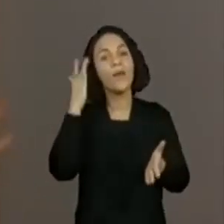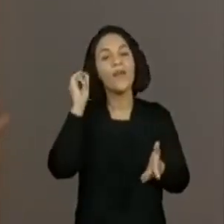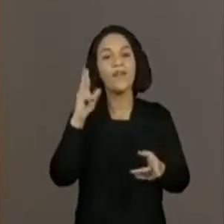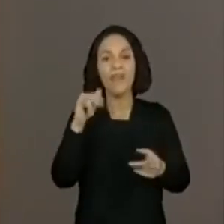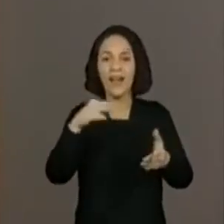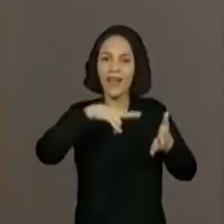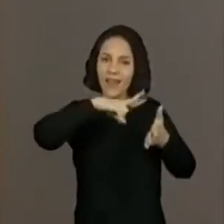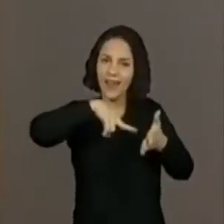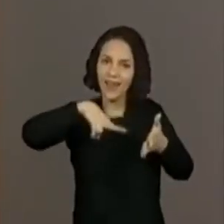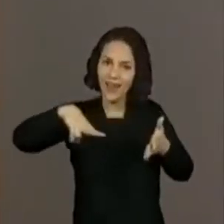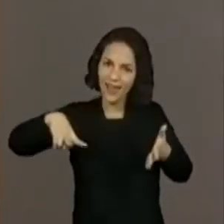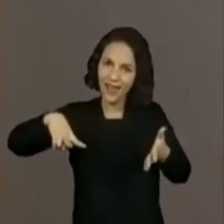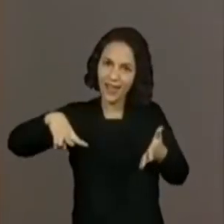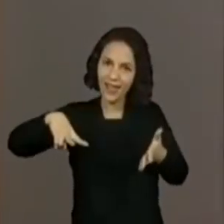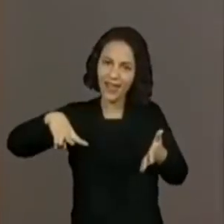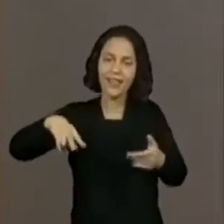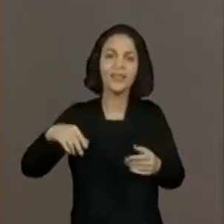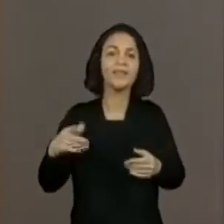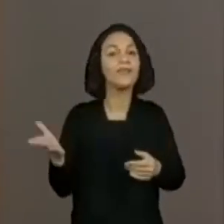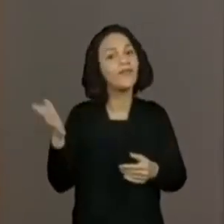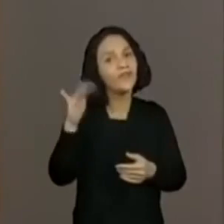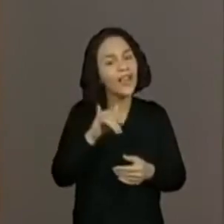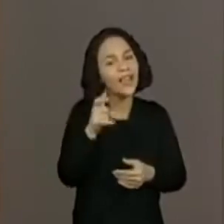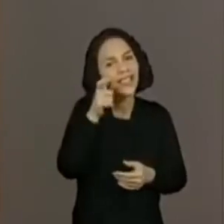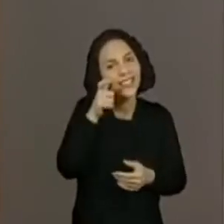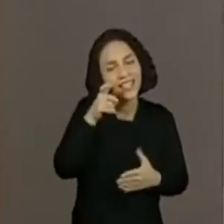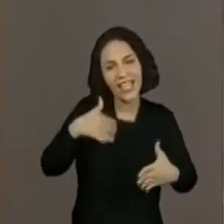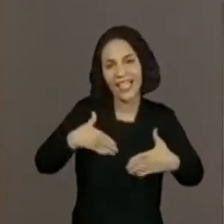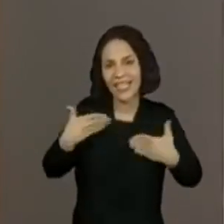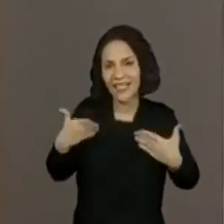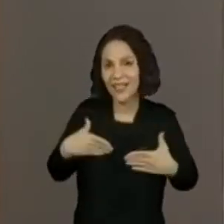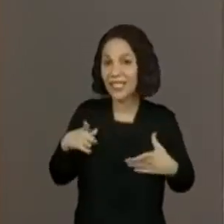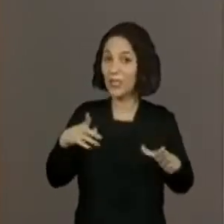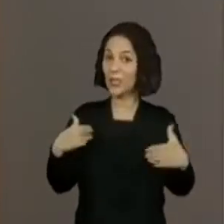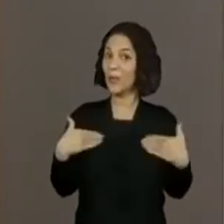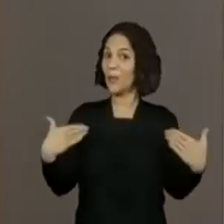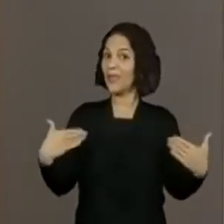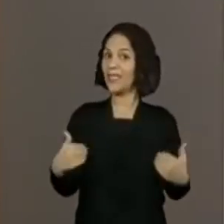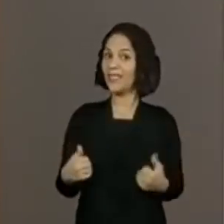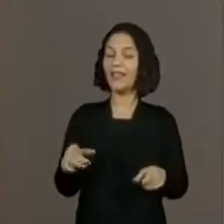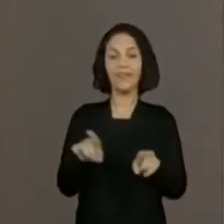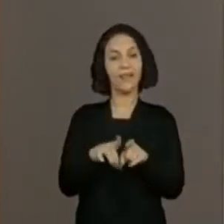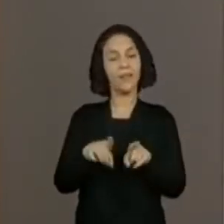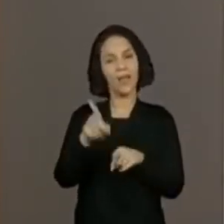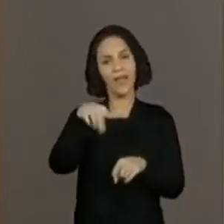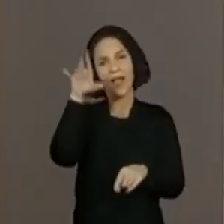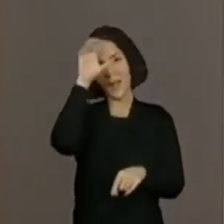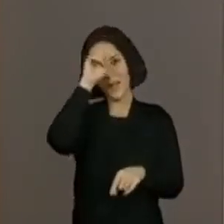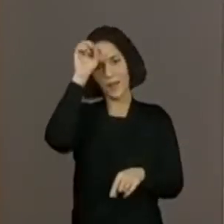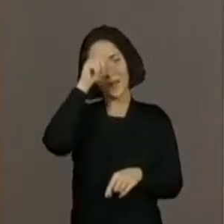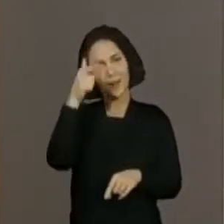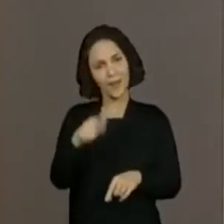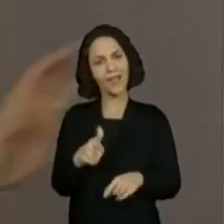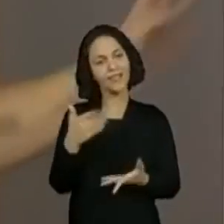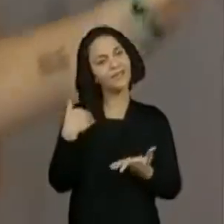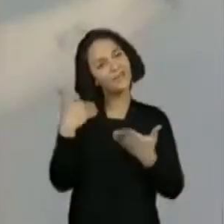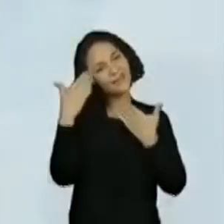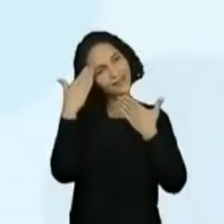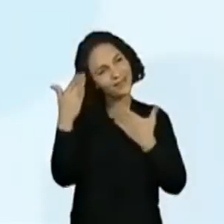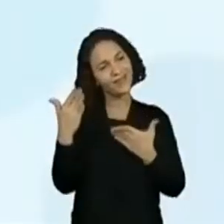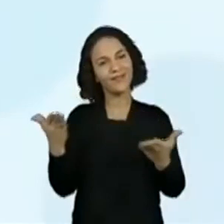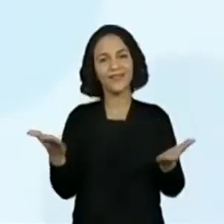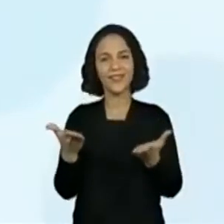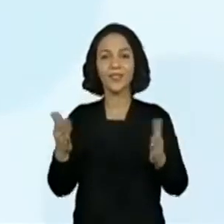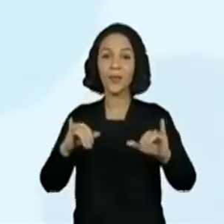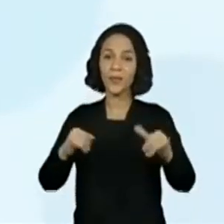sessão de leitura. Venha animado porque tem surpresa e mais para vocês aprenderem. E a gente agradece, né? Tudo